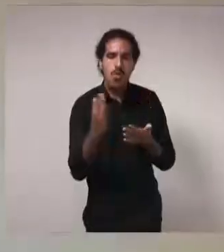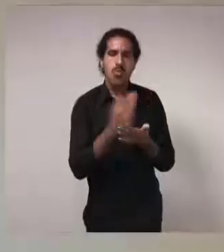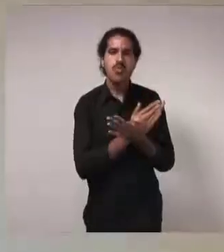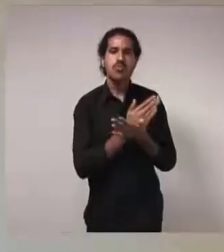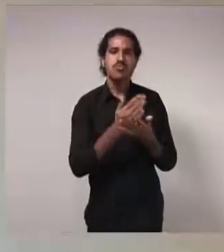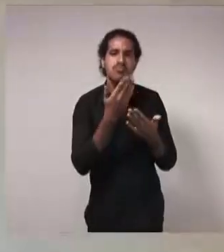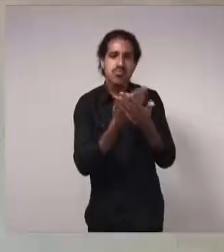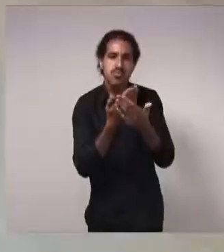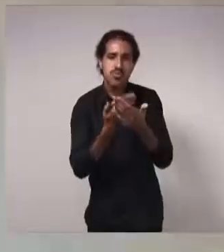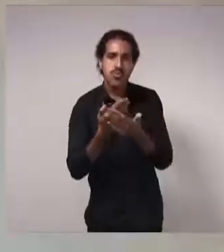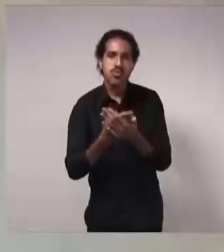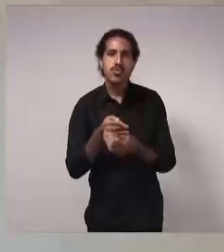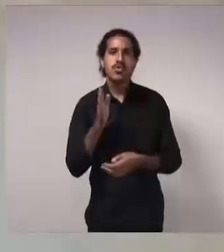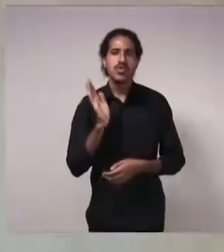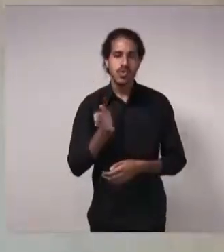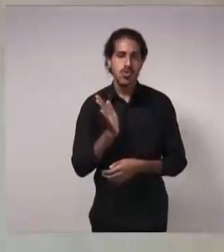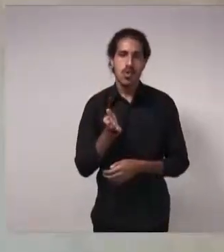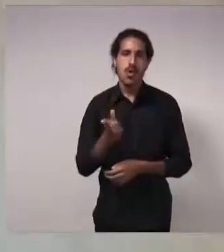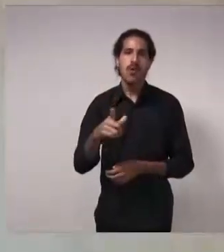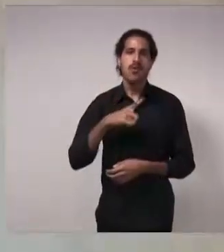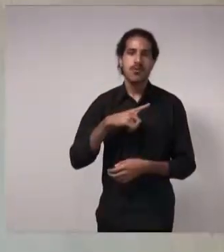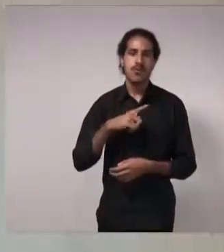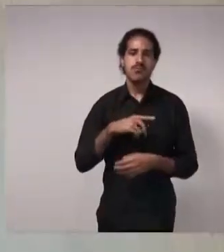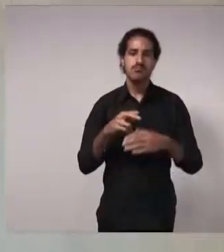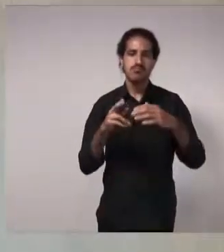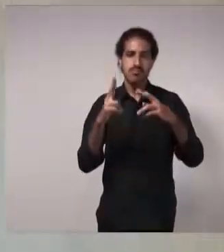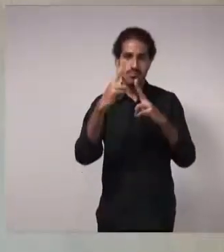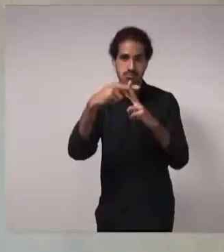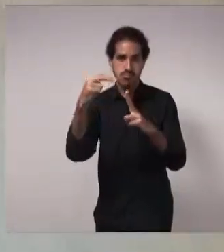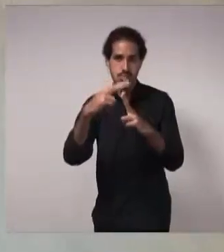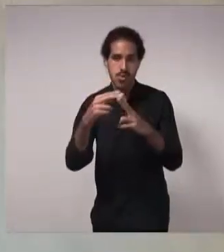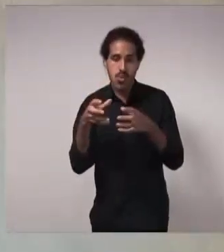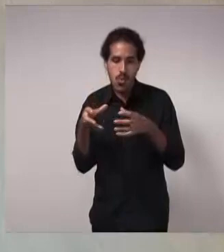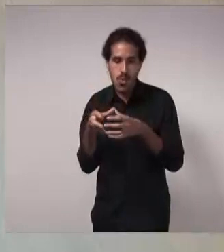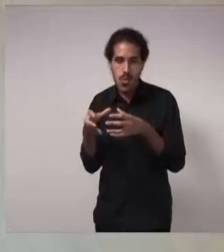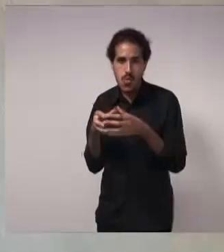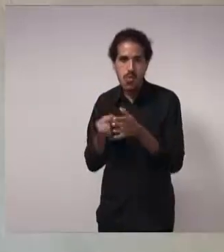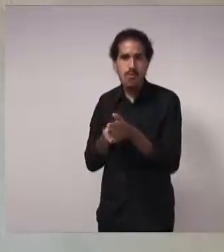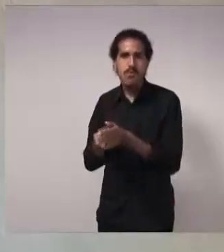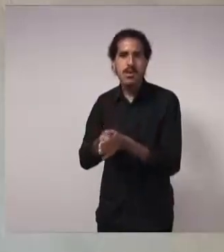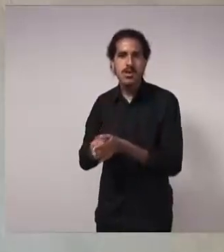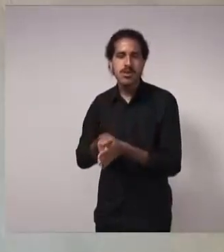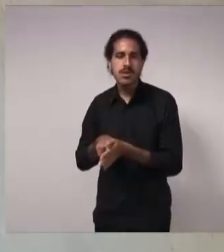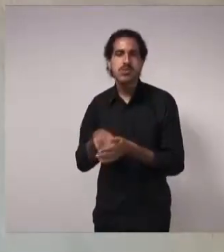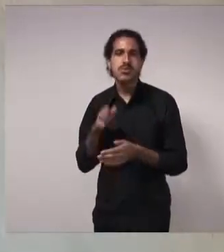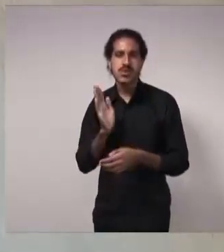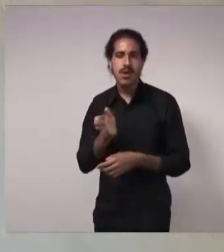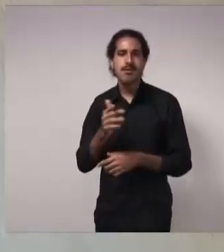fazendo lá na Universidade de Brasília, do Grupo de Pesquisa Água e Ambiente Construído.